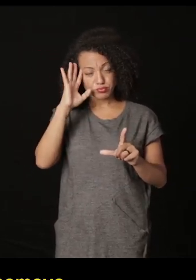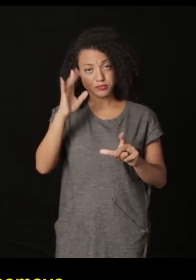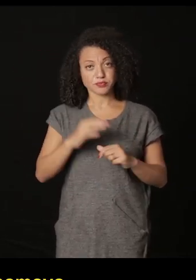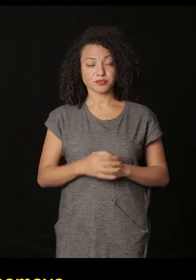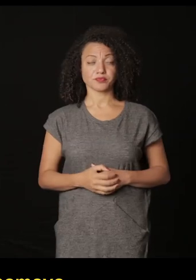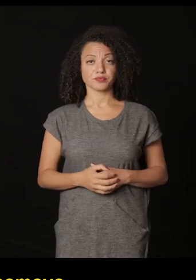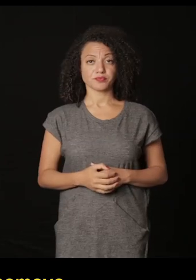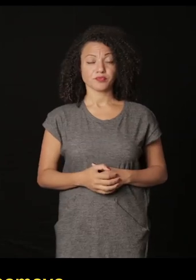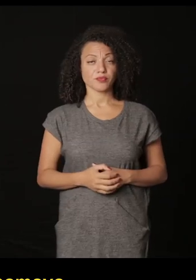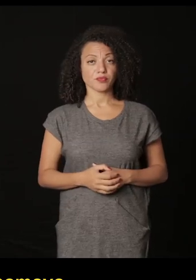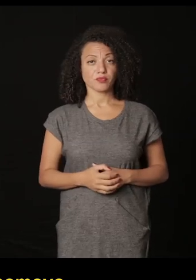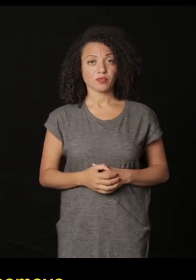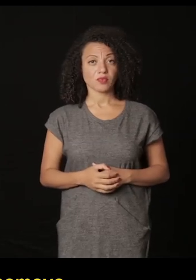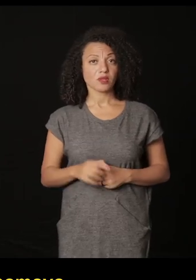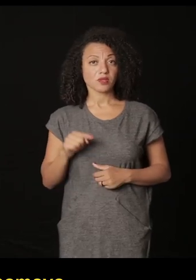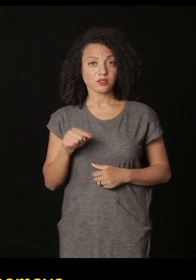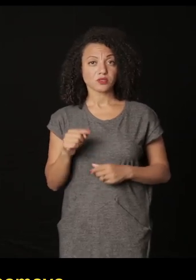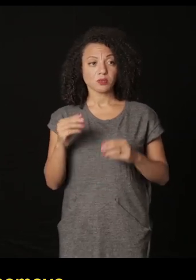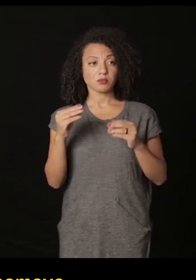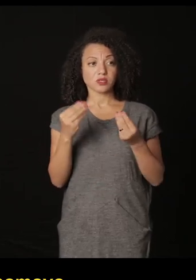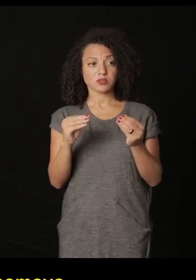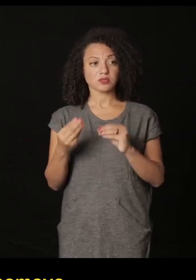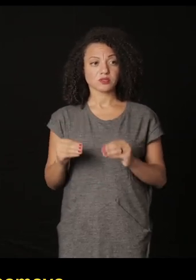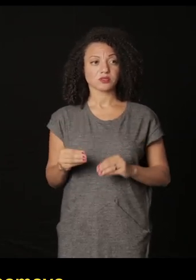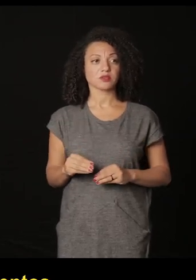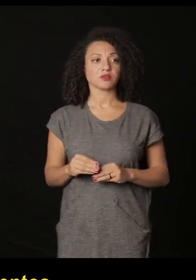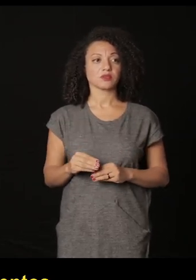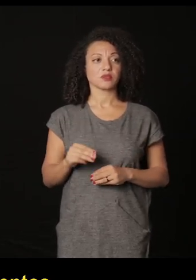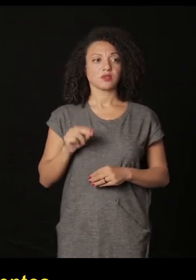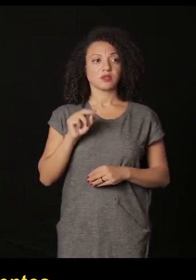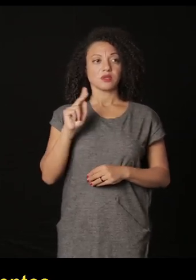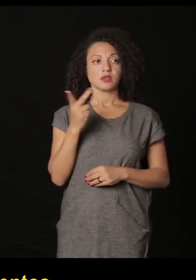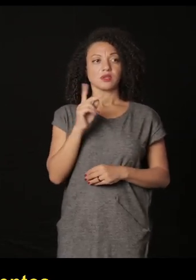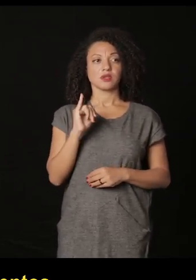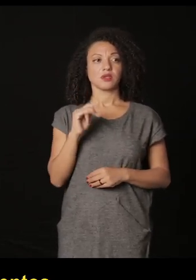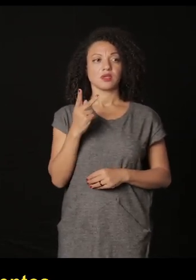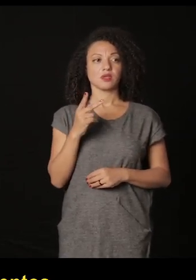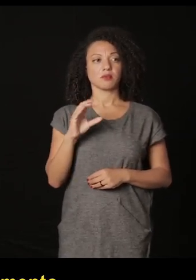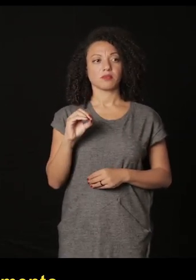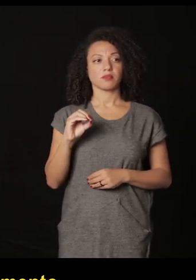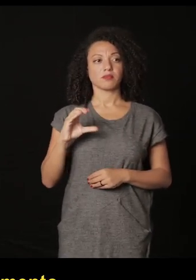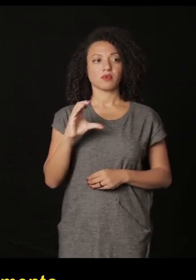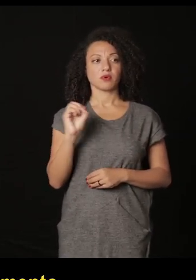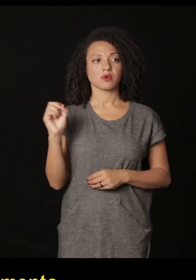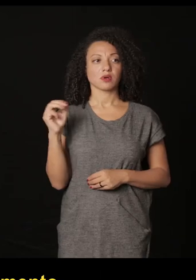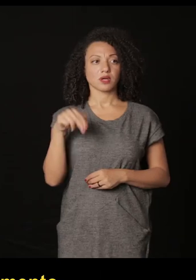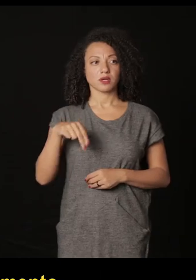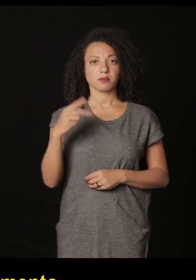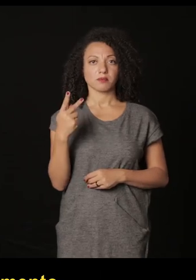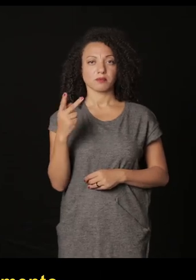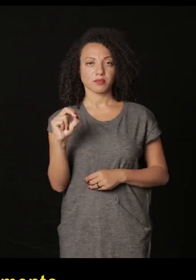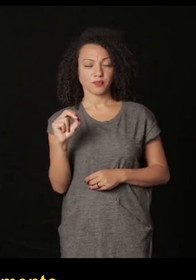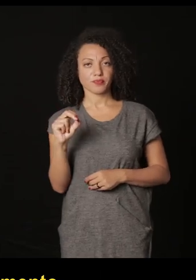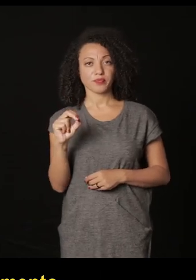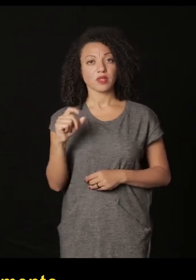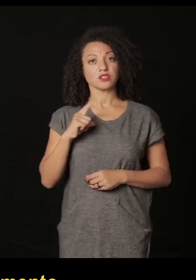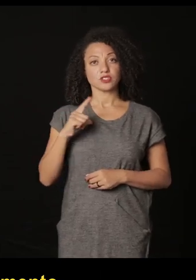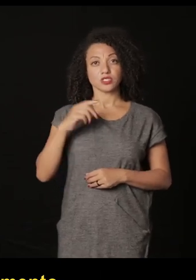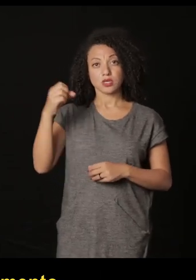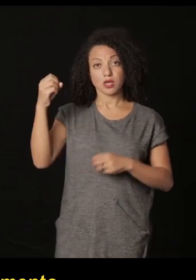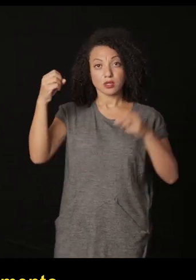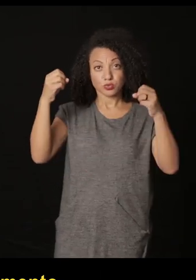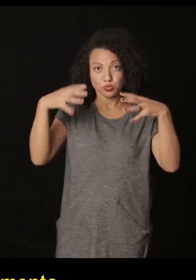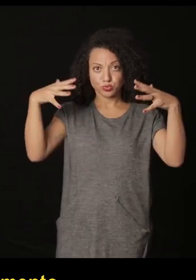uma instalação que se chamava hipocampo que era baseada em dois momentos um momento com luz e um momento